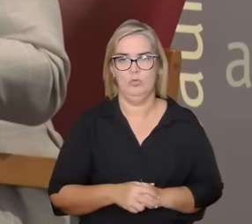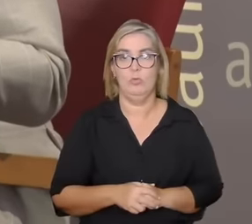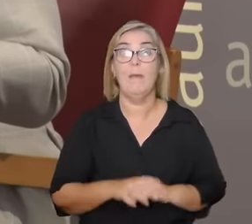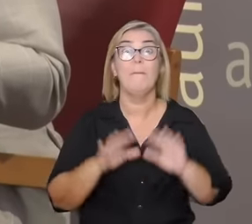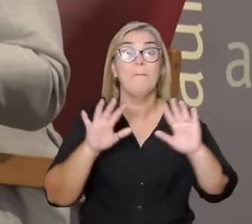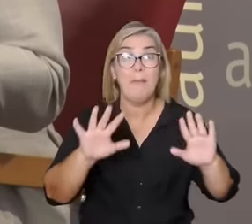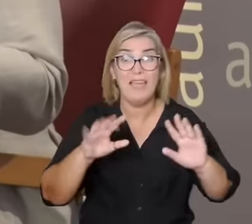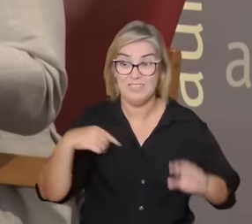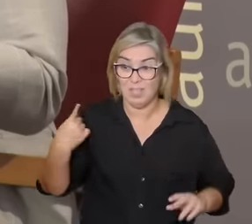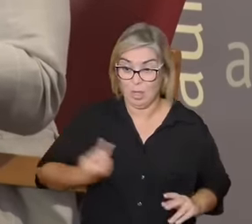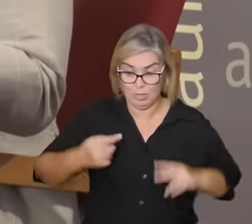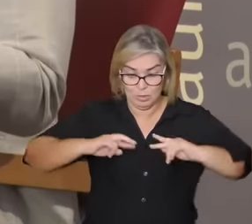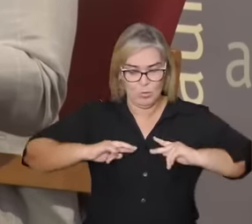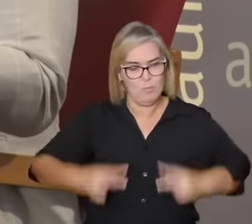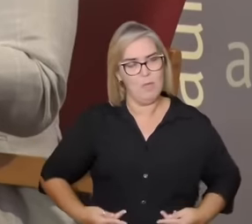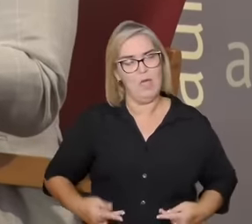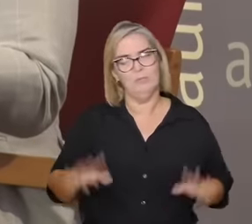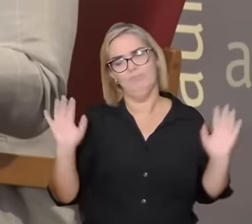não há corpo que aguente